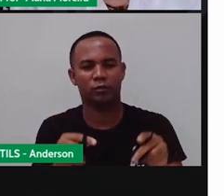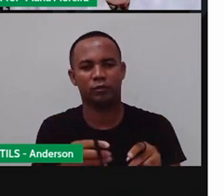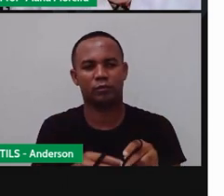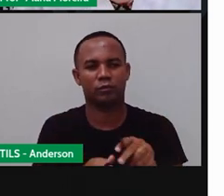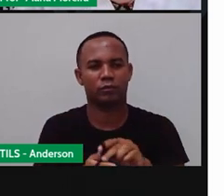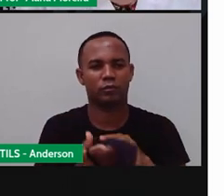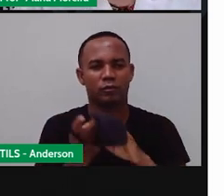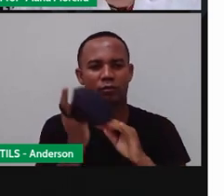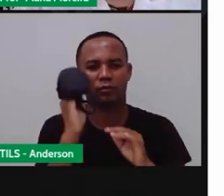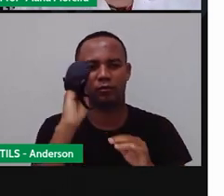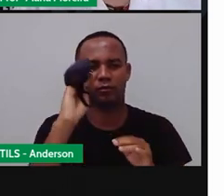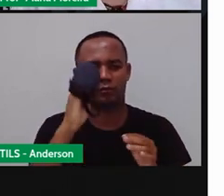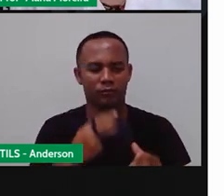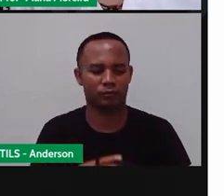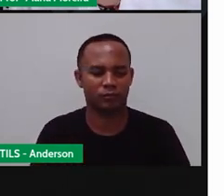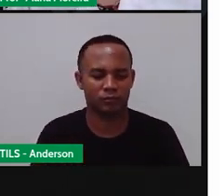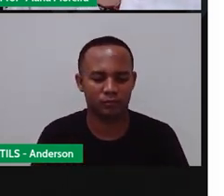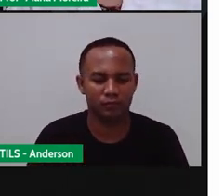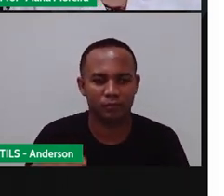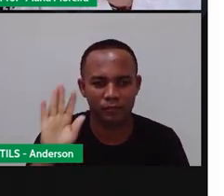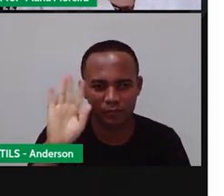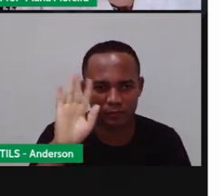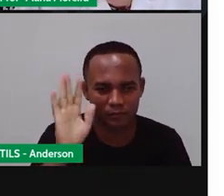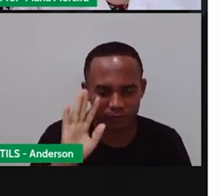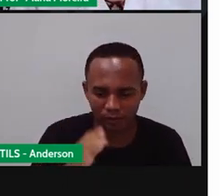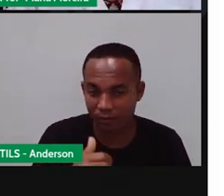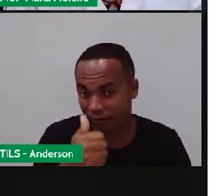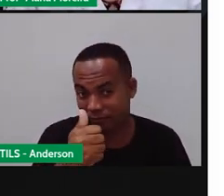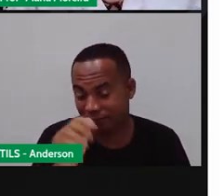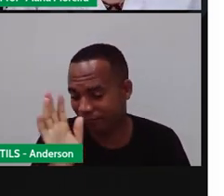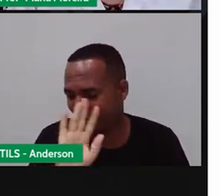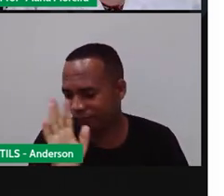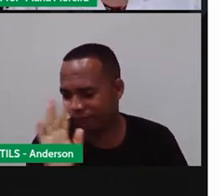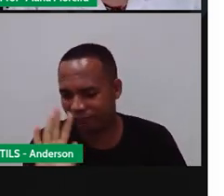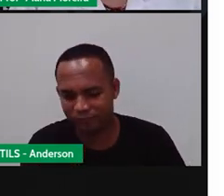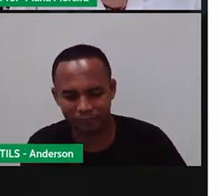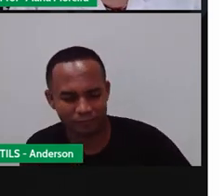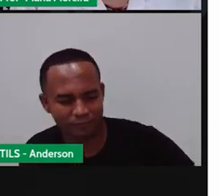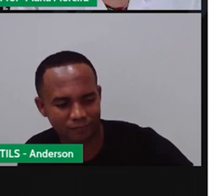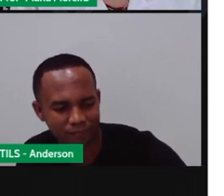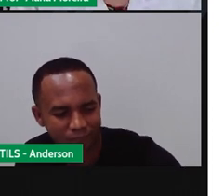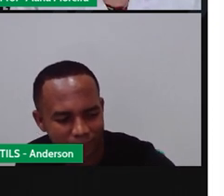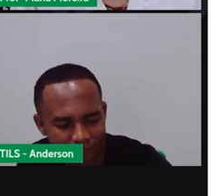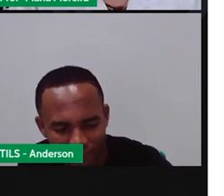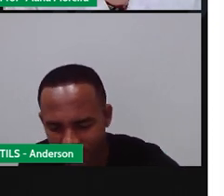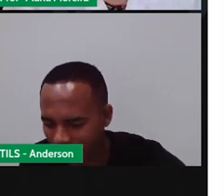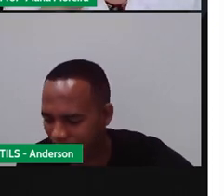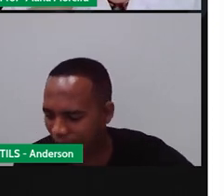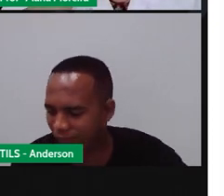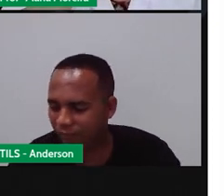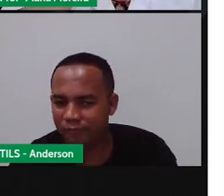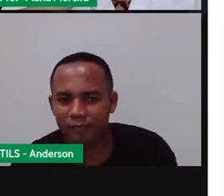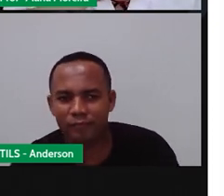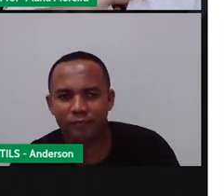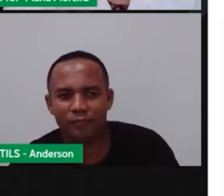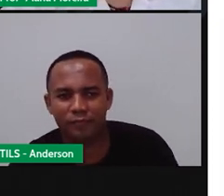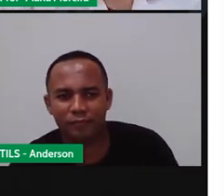a nossa próxima semana. E aí, alguém consegue chutar qual o tema da nossa próxima semana? Ó.